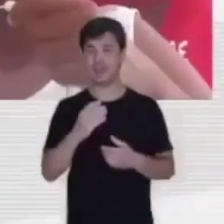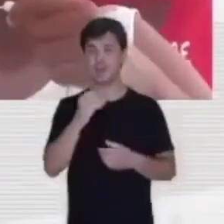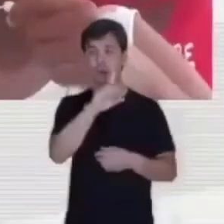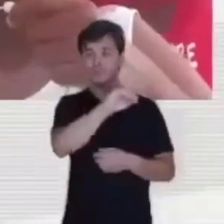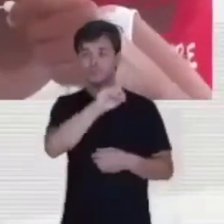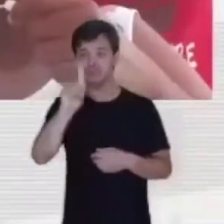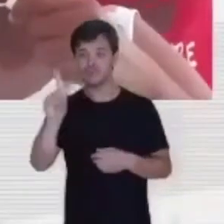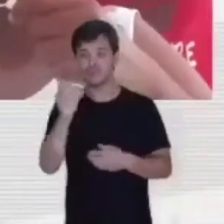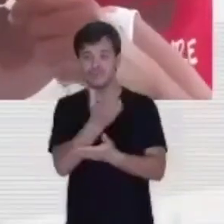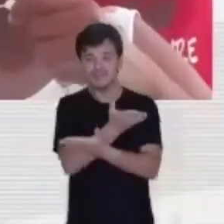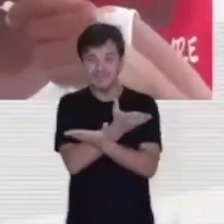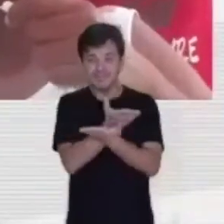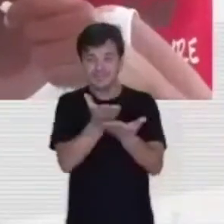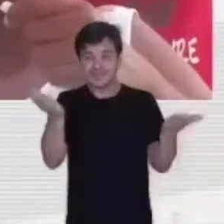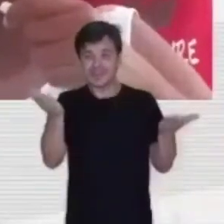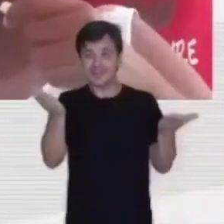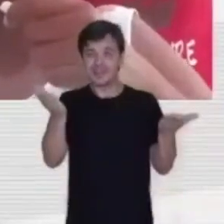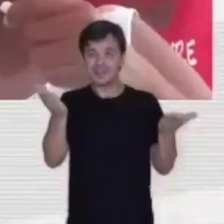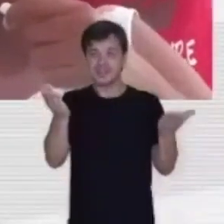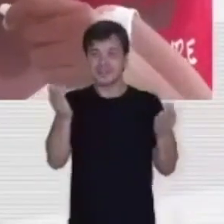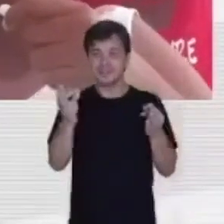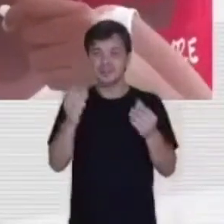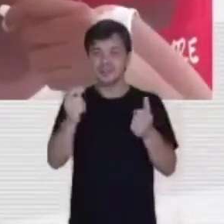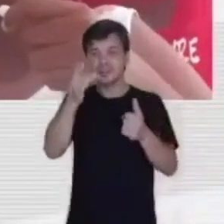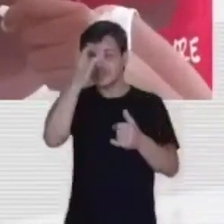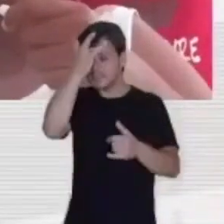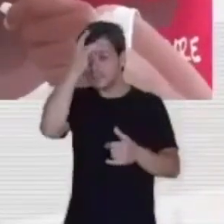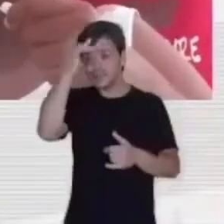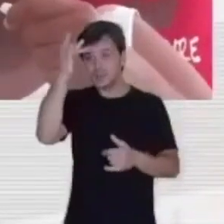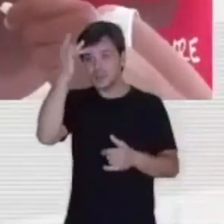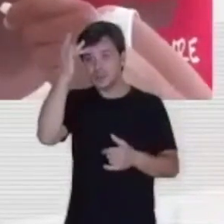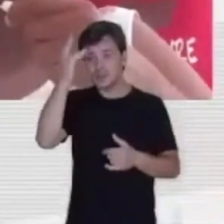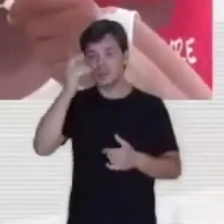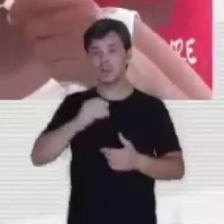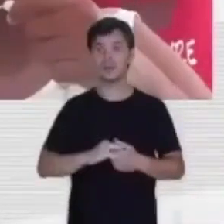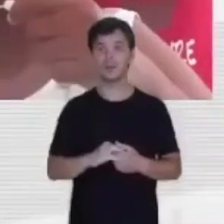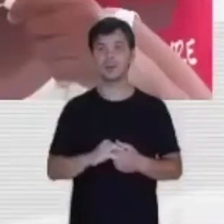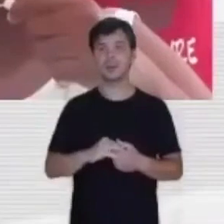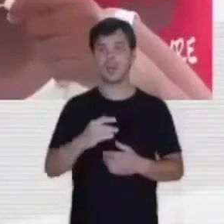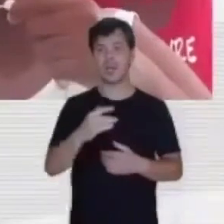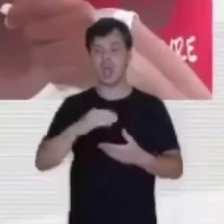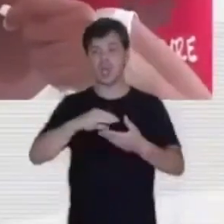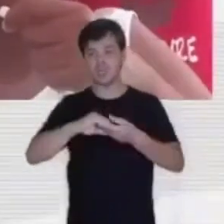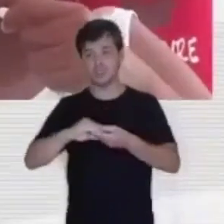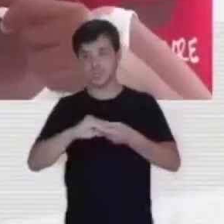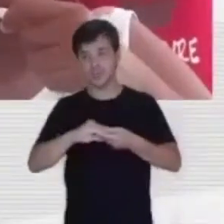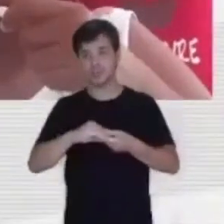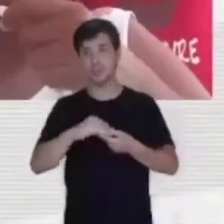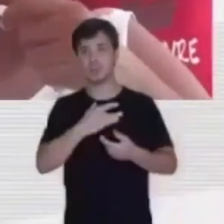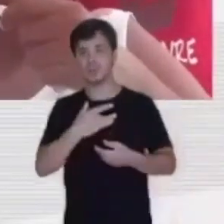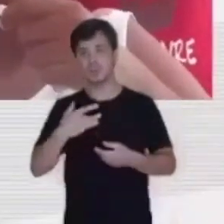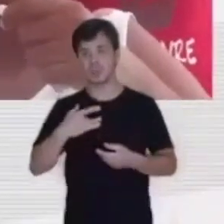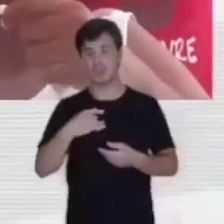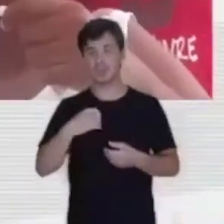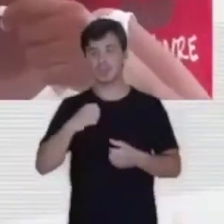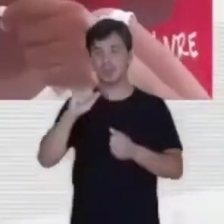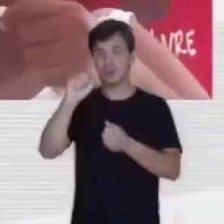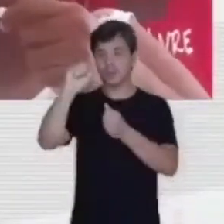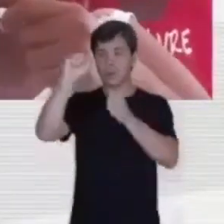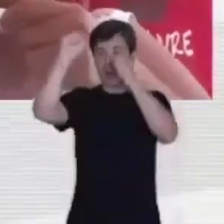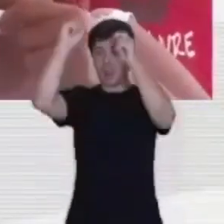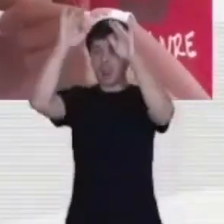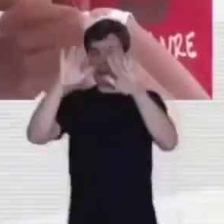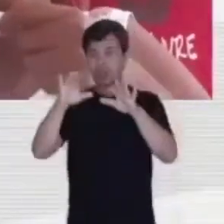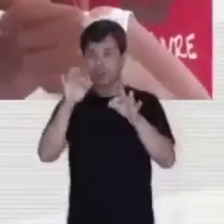Bom dia a todos, todas e todes. Saúdo às irmãs e os irmãos com a graça,